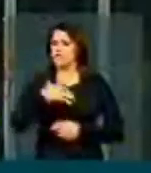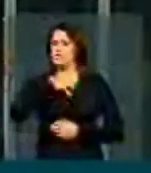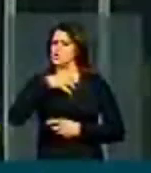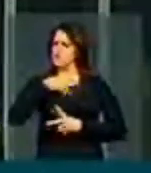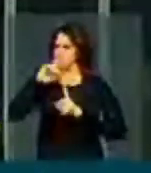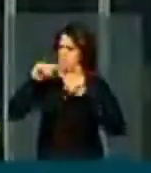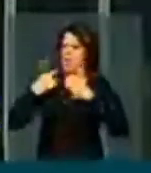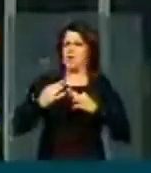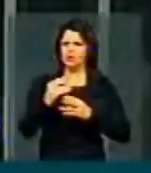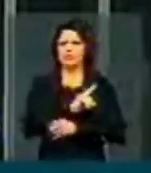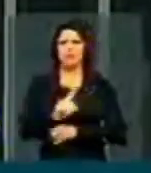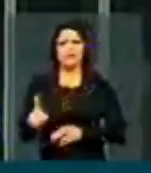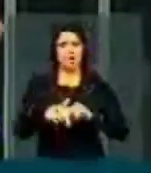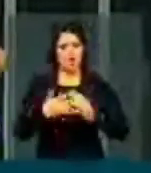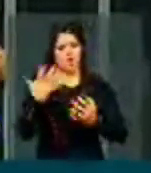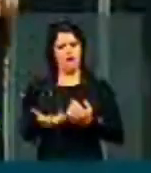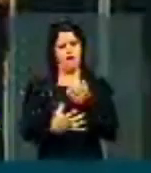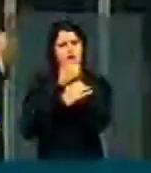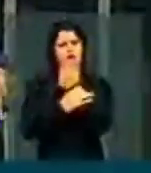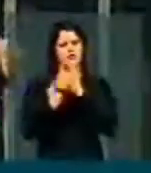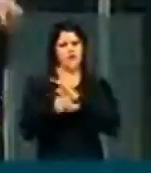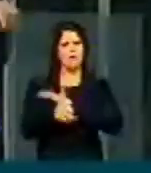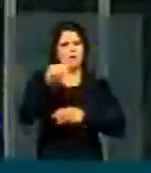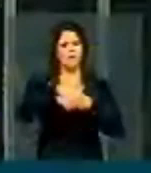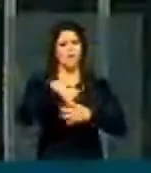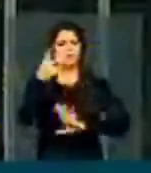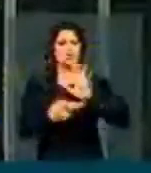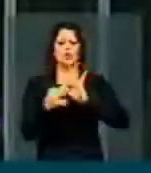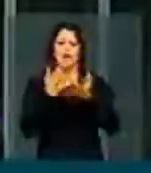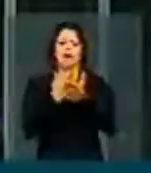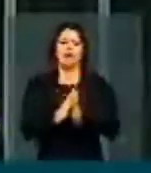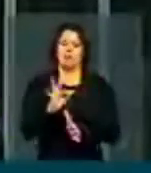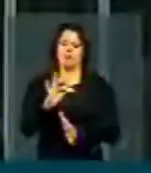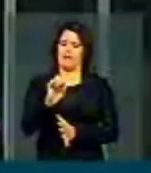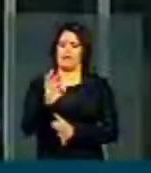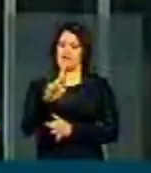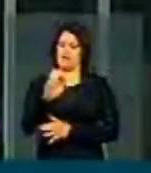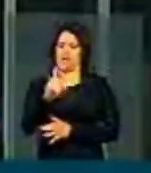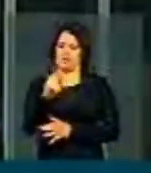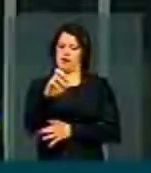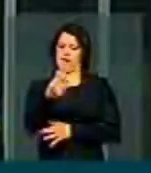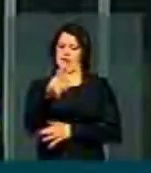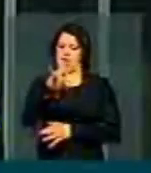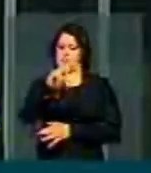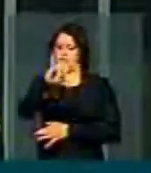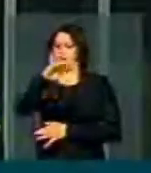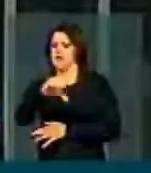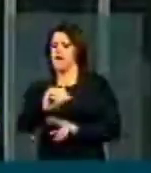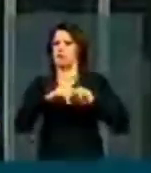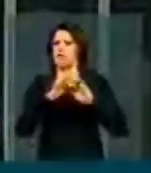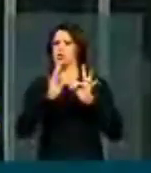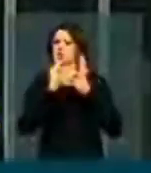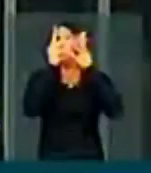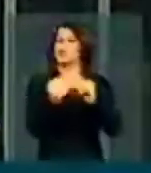ameaçado. Eu quero garantir a votação do projeto que acaba parcialmente com o fator previdenciário. Não é na sua